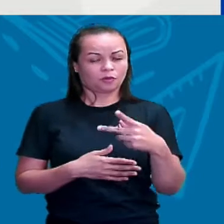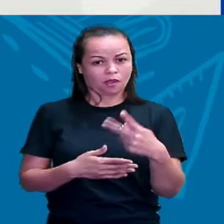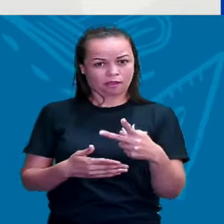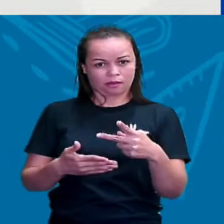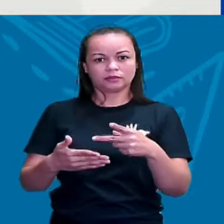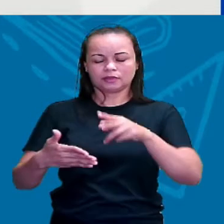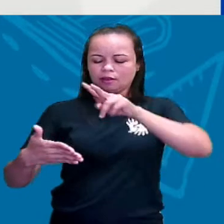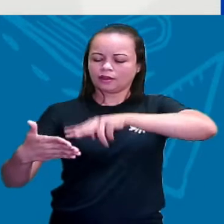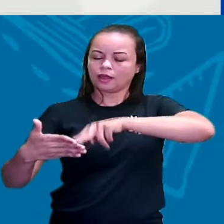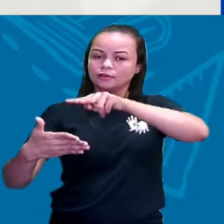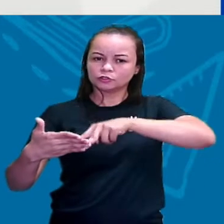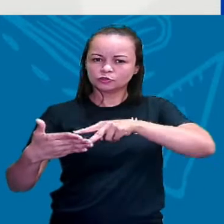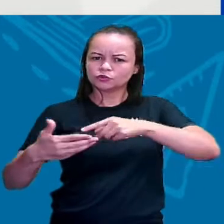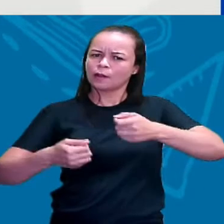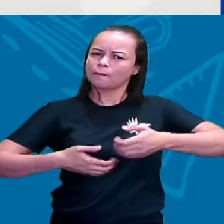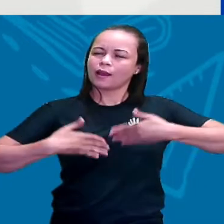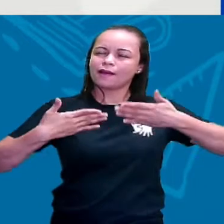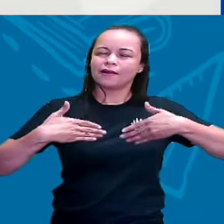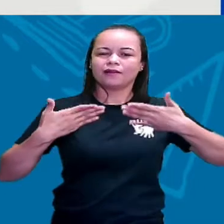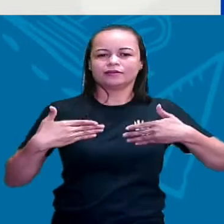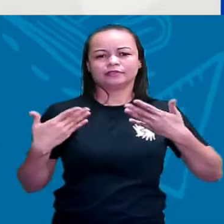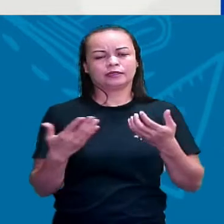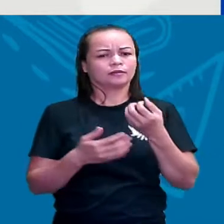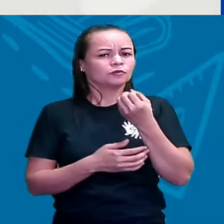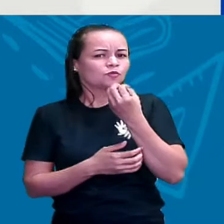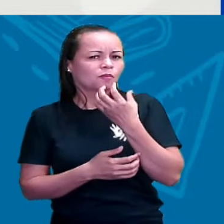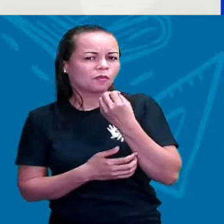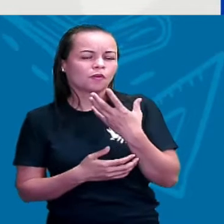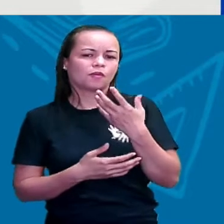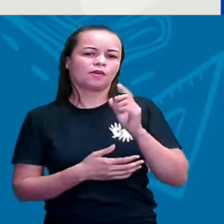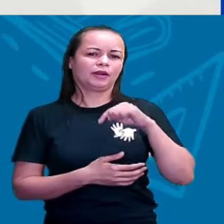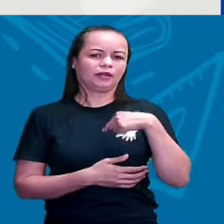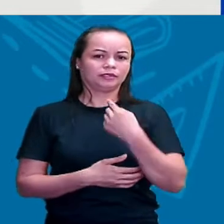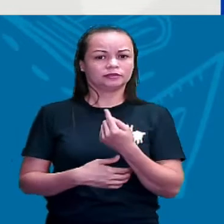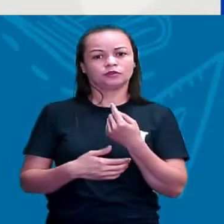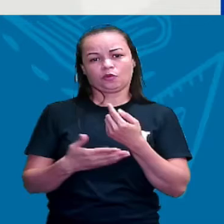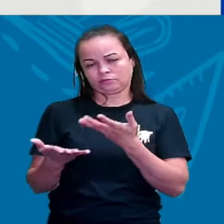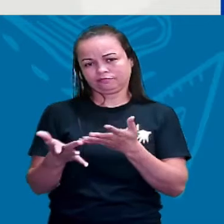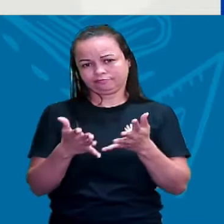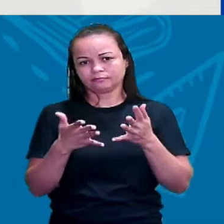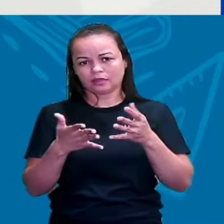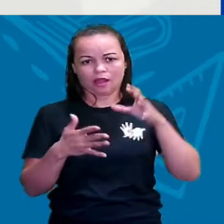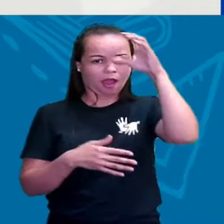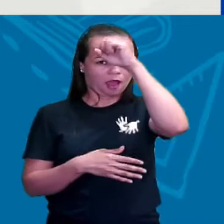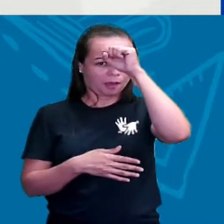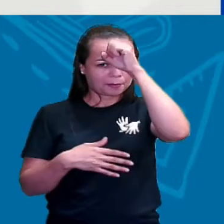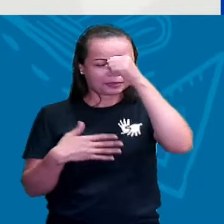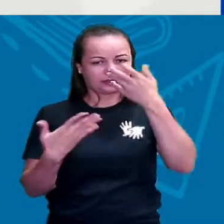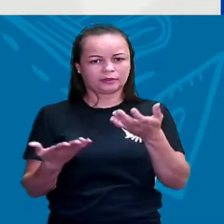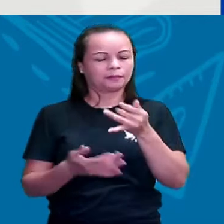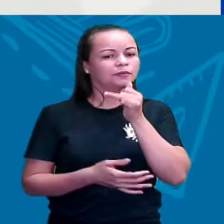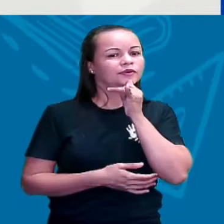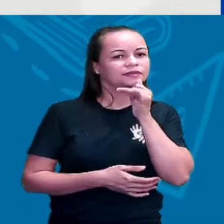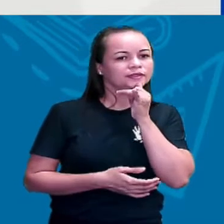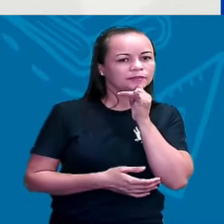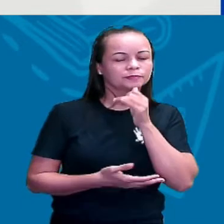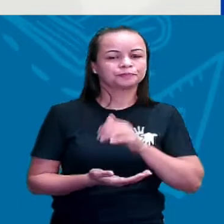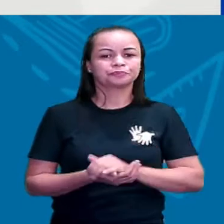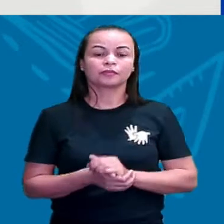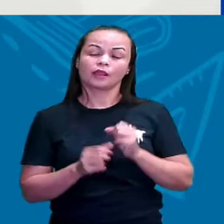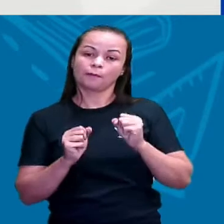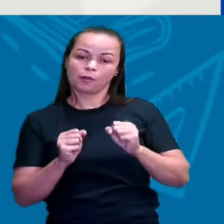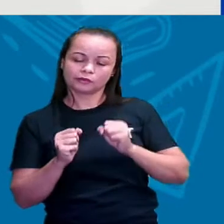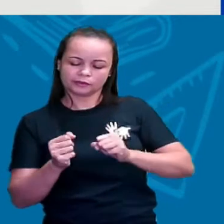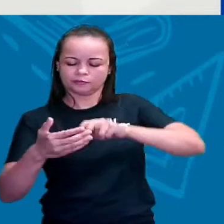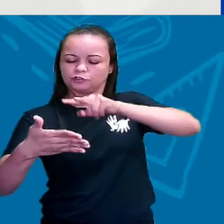por diversão é uma forma da gente, né? Uma das finalidades da leitura. Por exemplo, a gente pode ler, ó, histórias